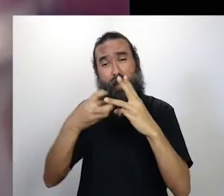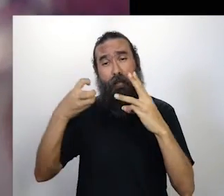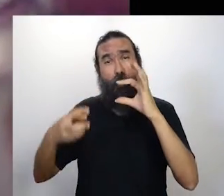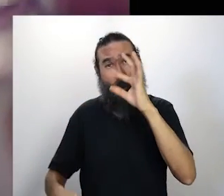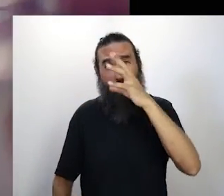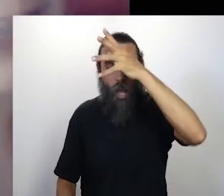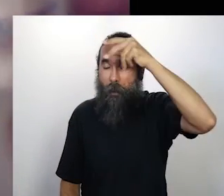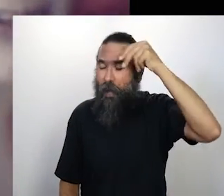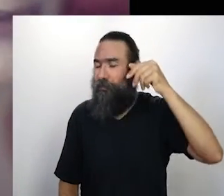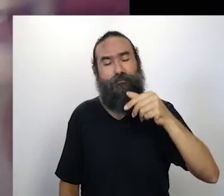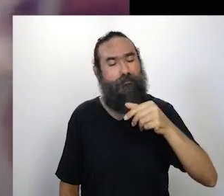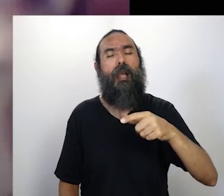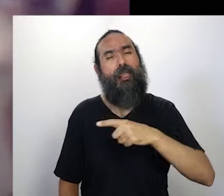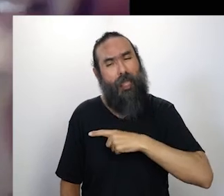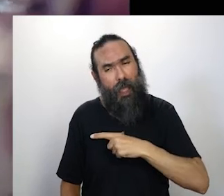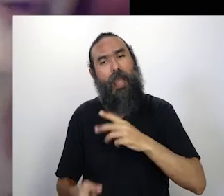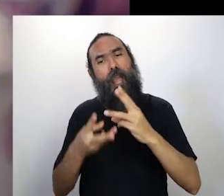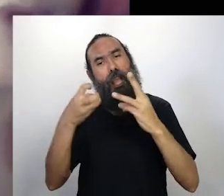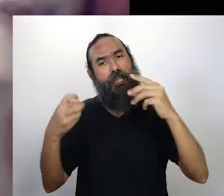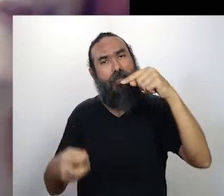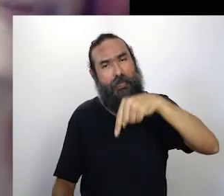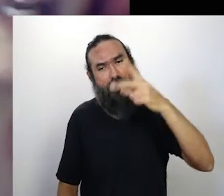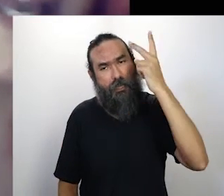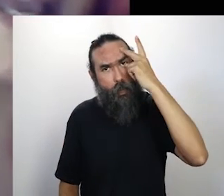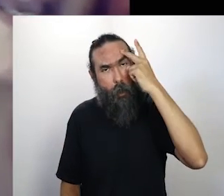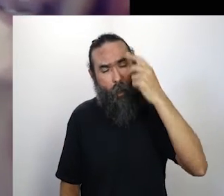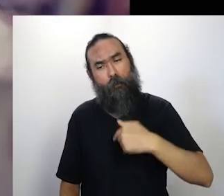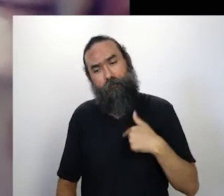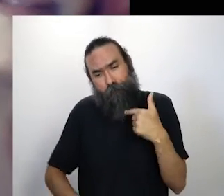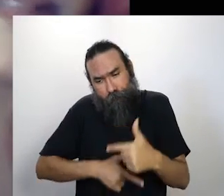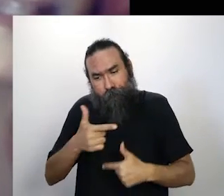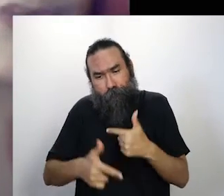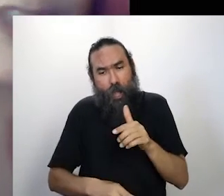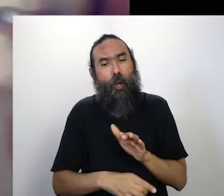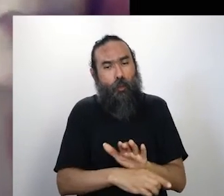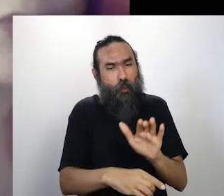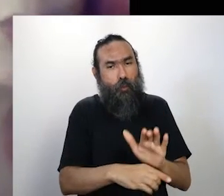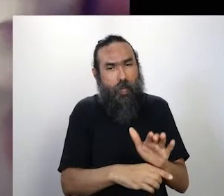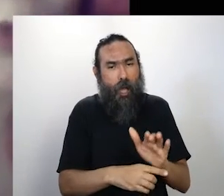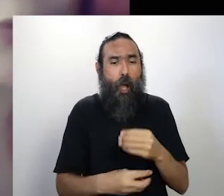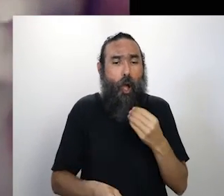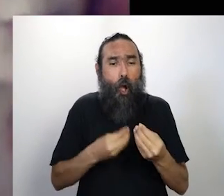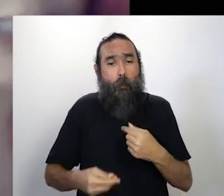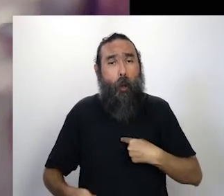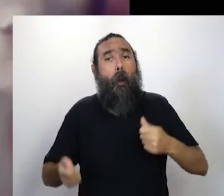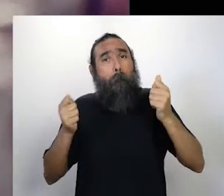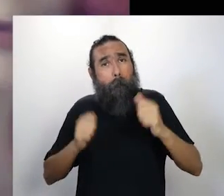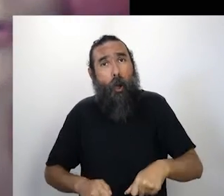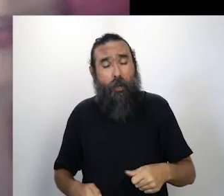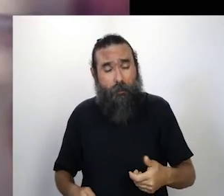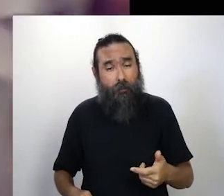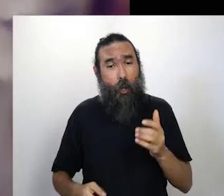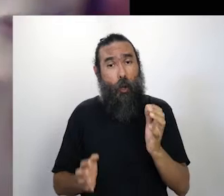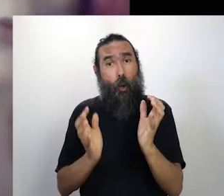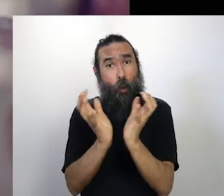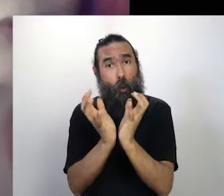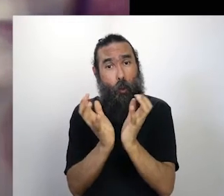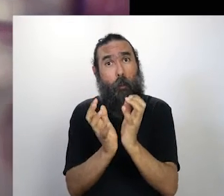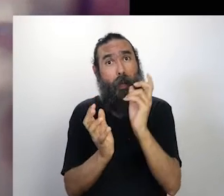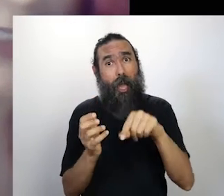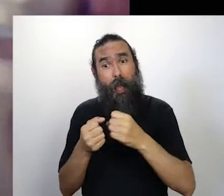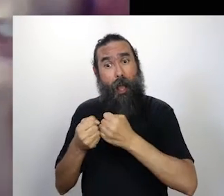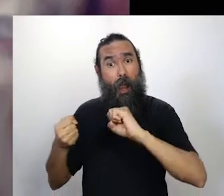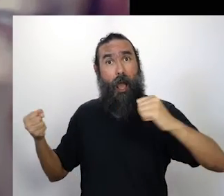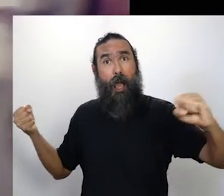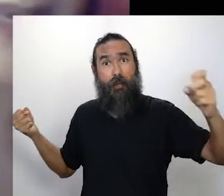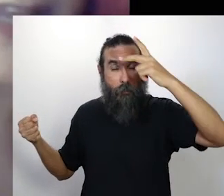então eu tenho tentado ajudar na maneira que eu posso dentro desse grupo, que é um grupo grande de pessoas que estão atuando